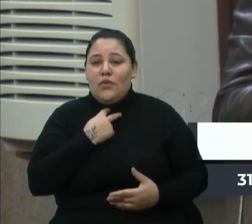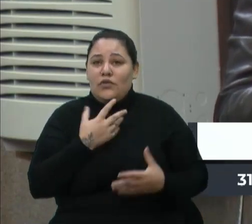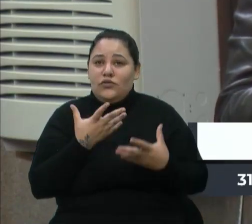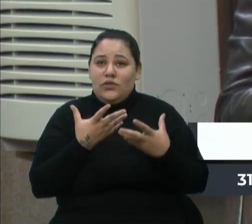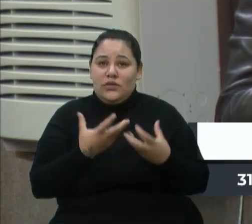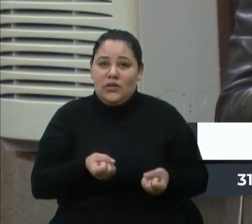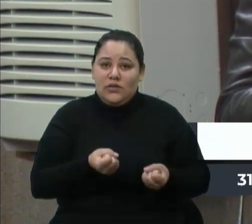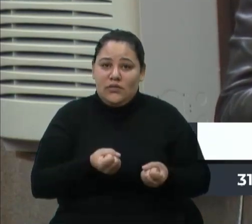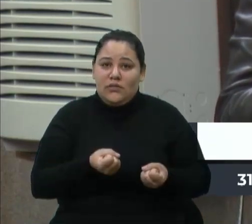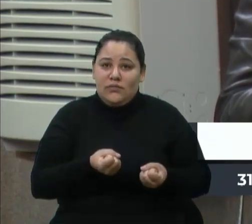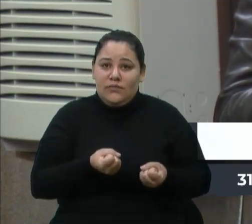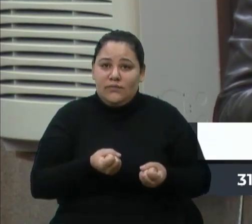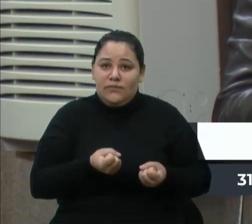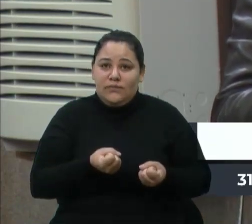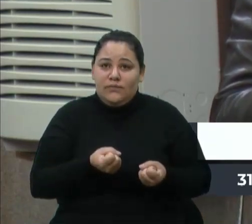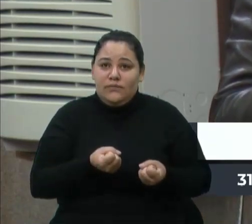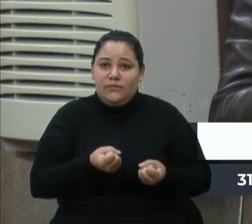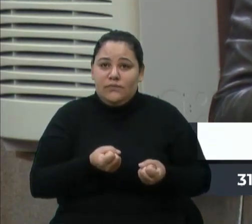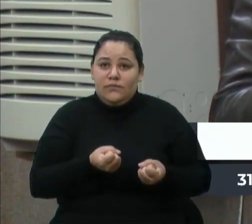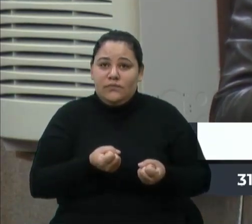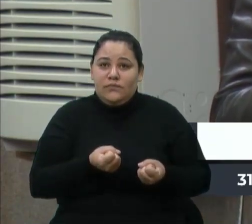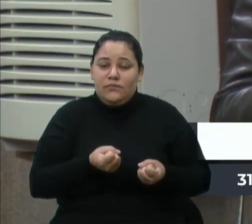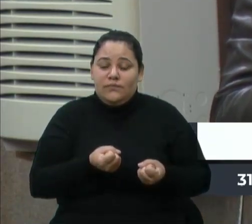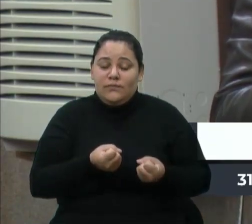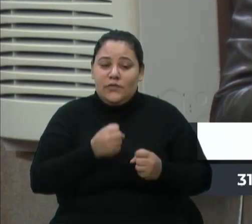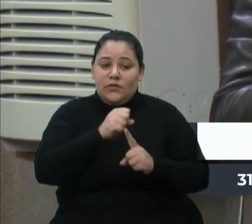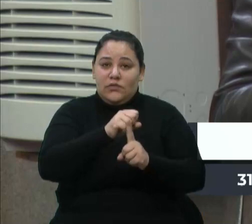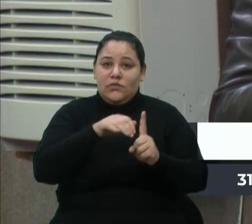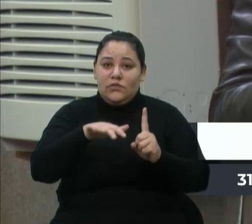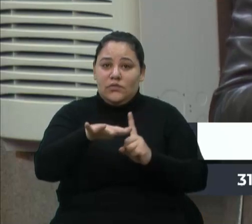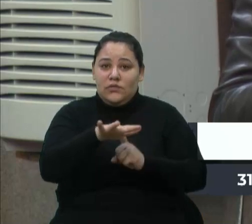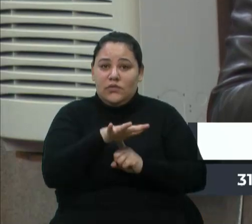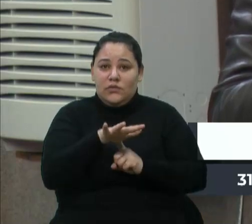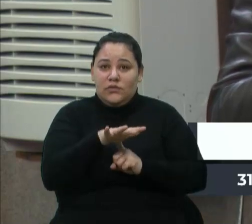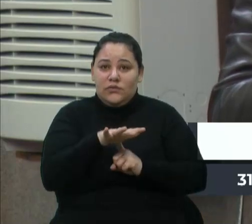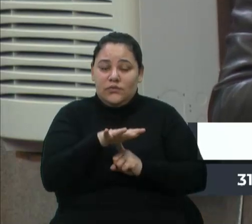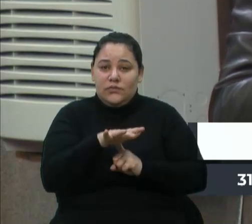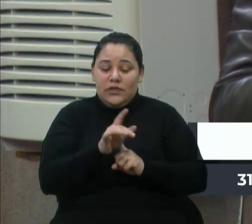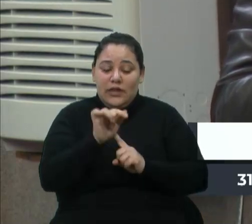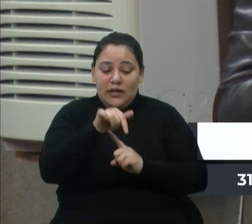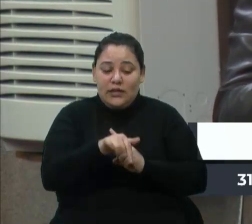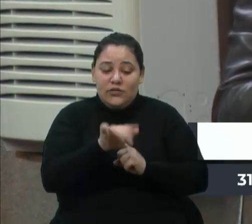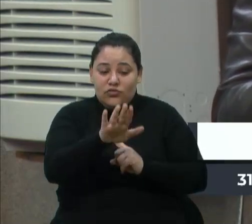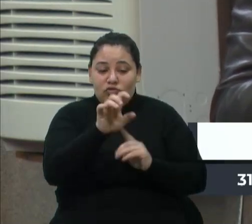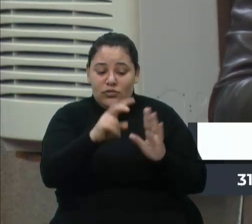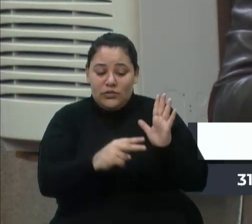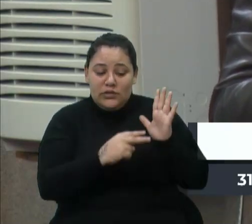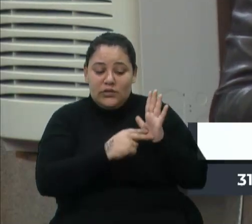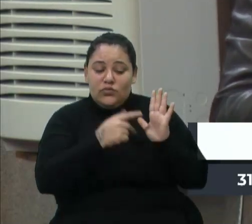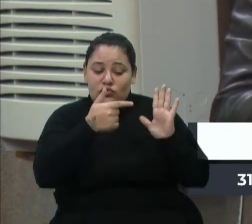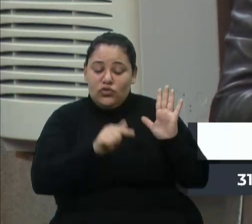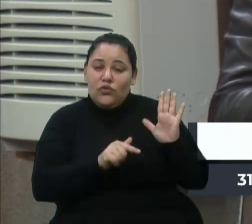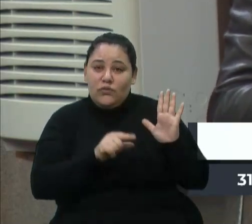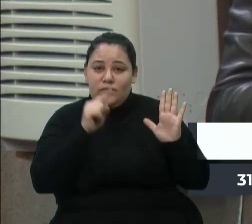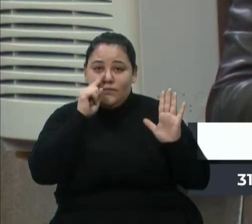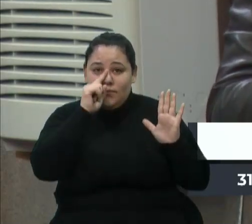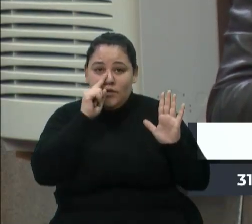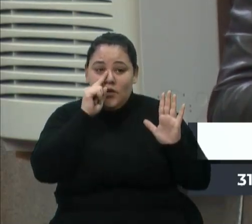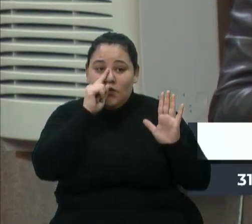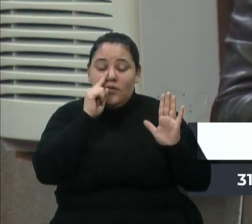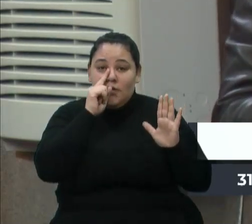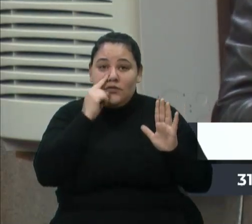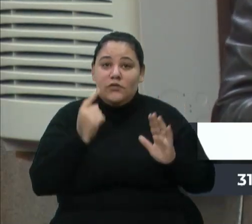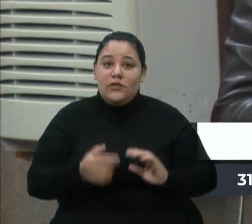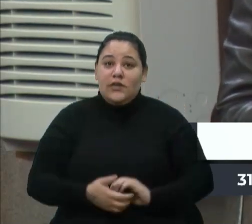ações desse tipo. A nossa sociedade, e aqui a gente alerta novamente pelos riscos da